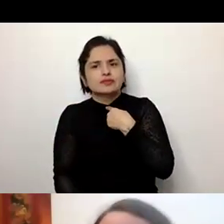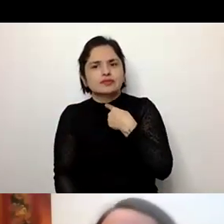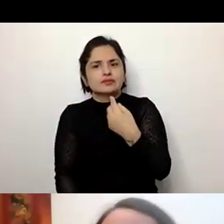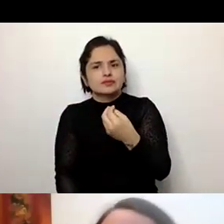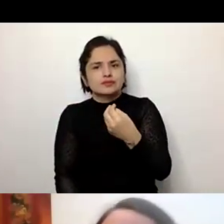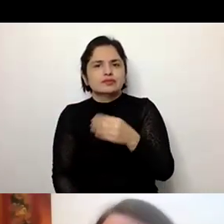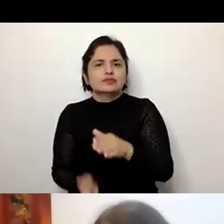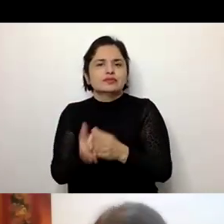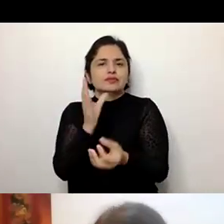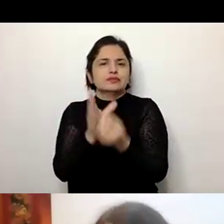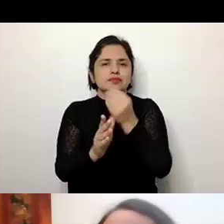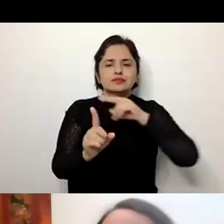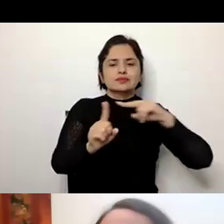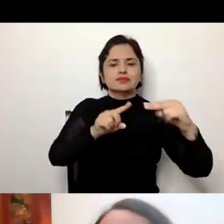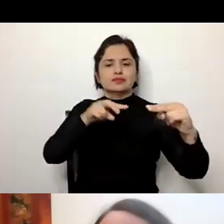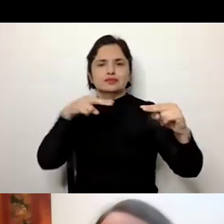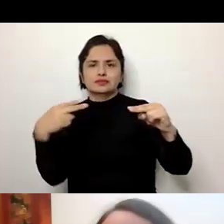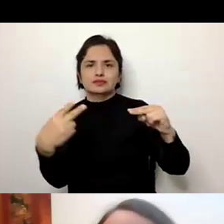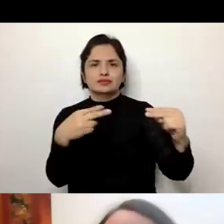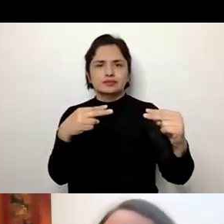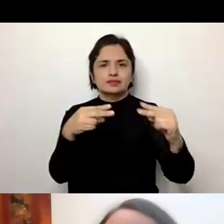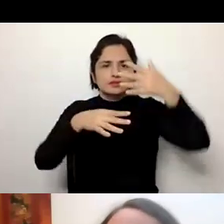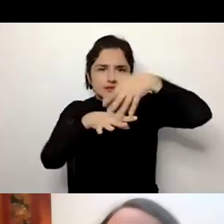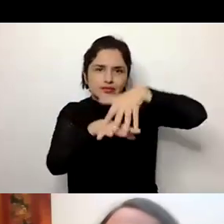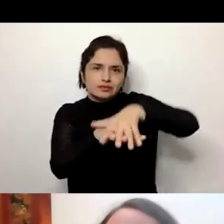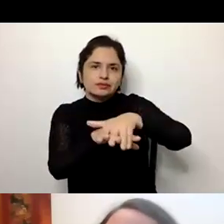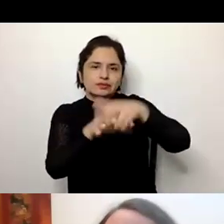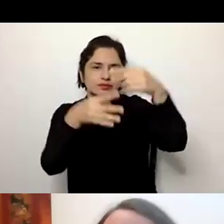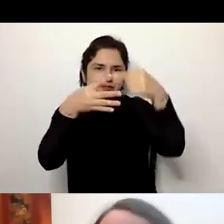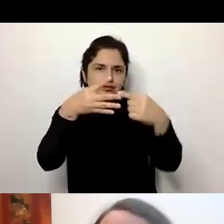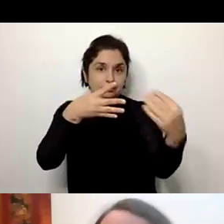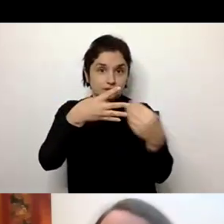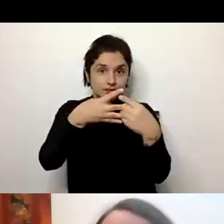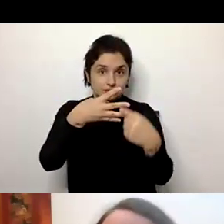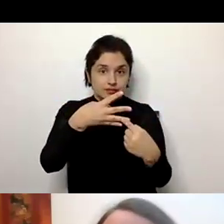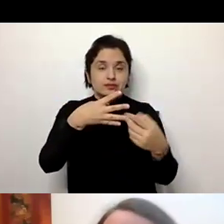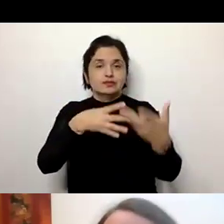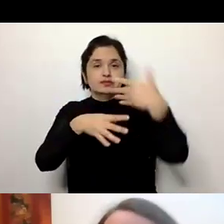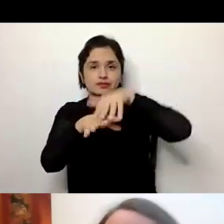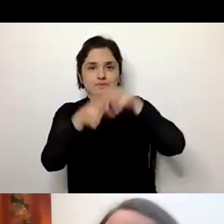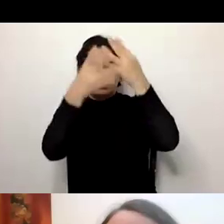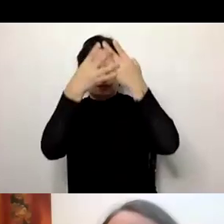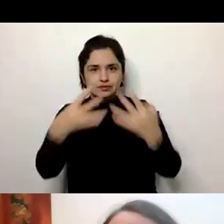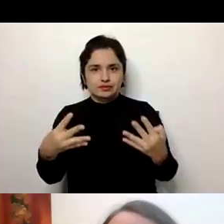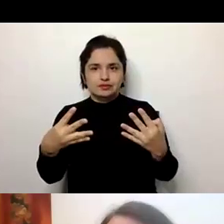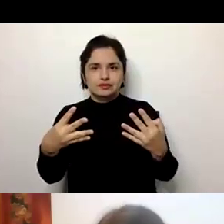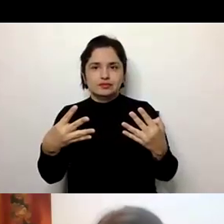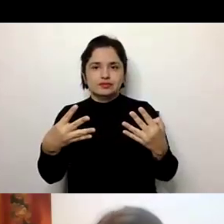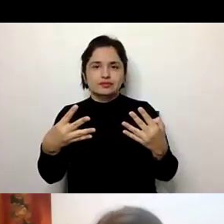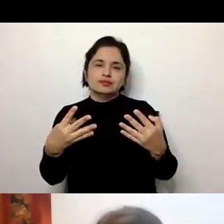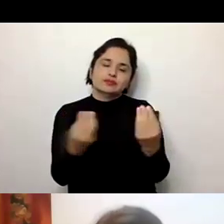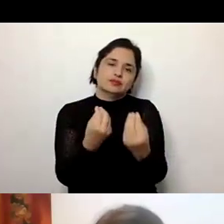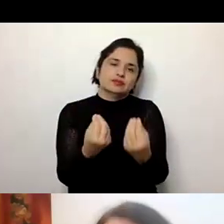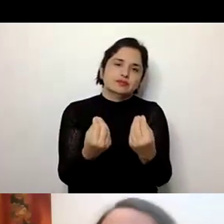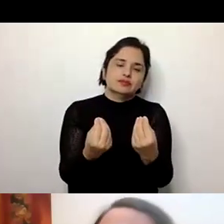por estas novas perspectivas e integrar estes elementos dentro de las mallas curriculares e sobre